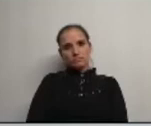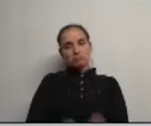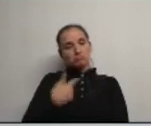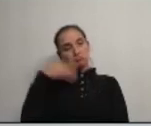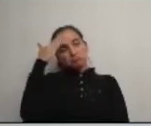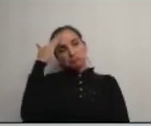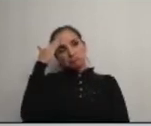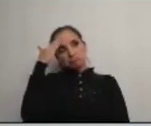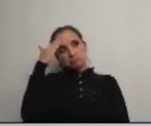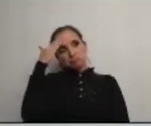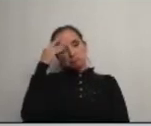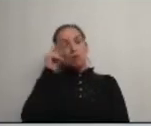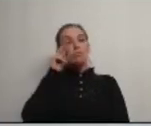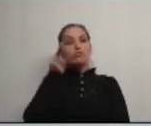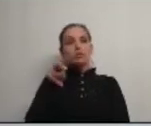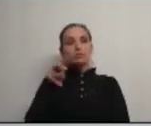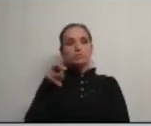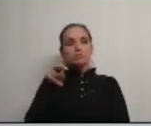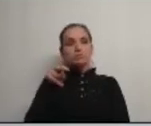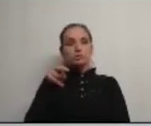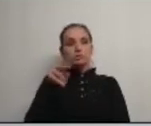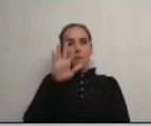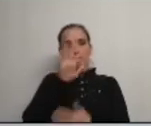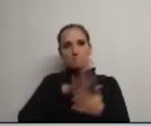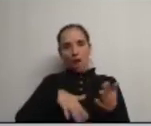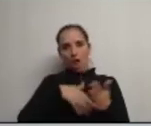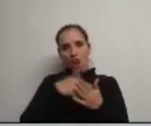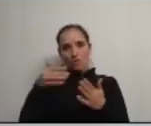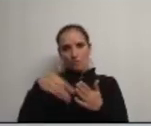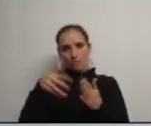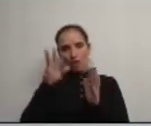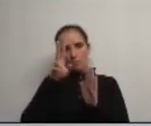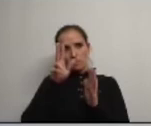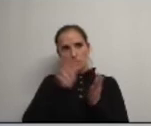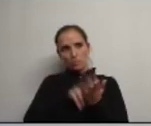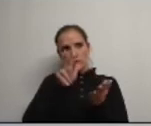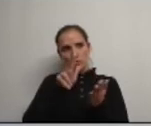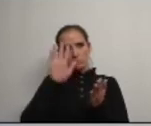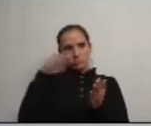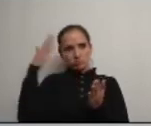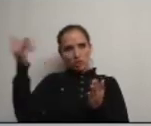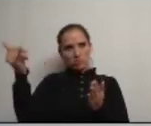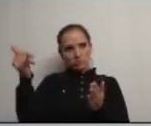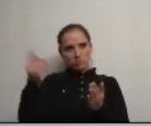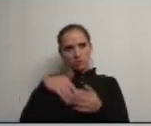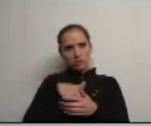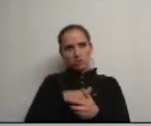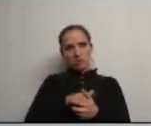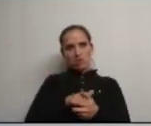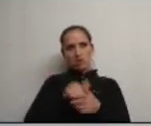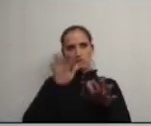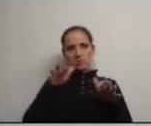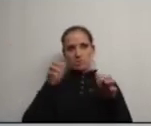presumo vi aí no plano que vai ser aprovado ou que vai ser apresentado na próxima na próxima